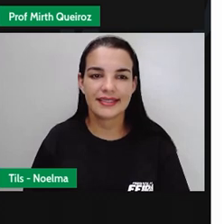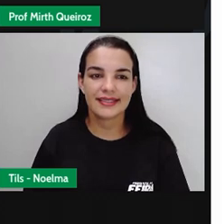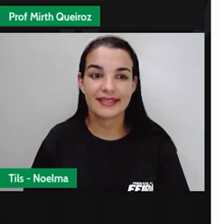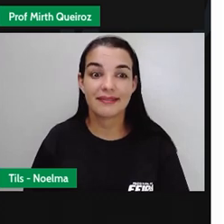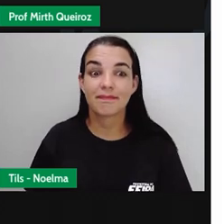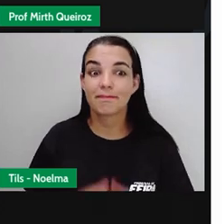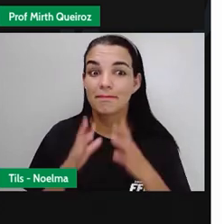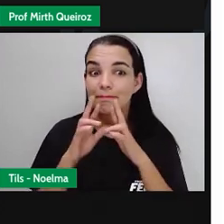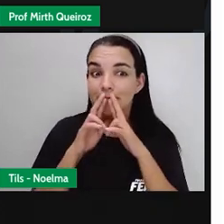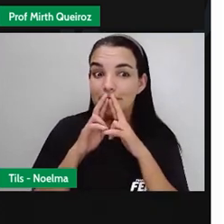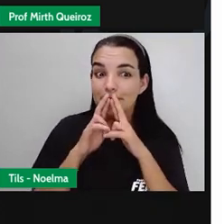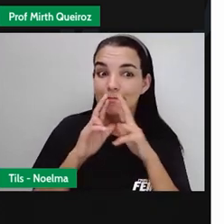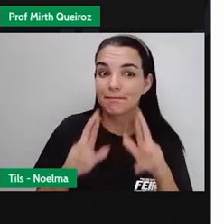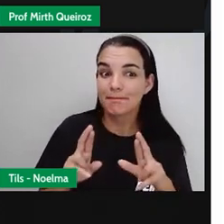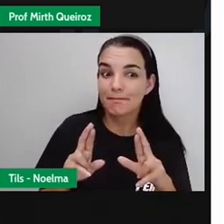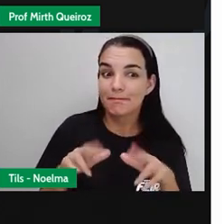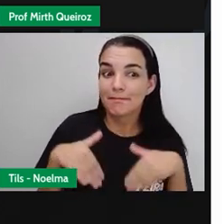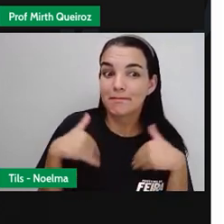um, zero!